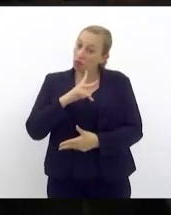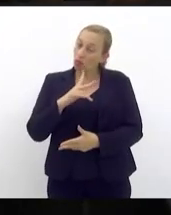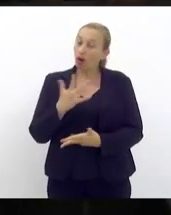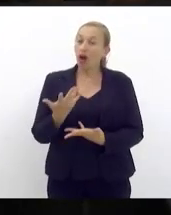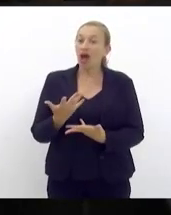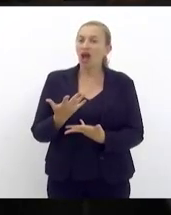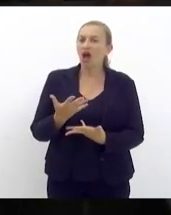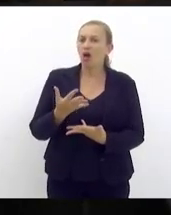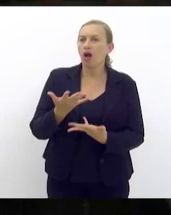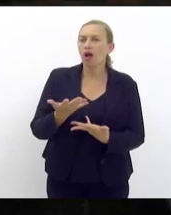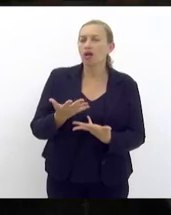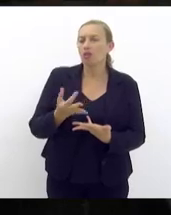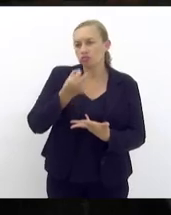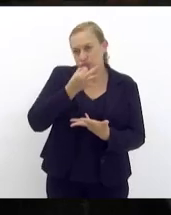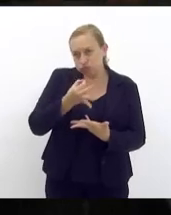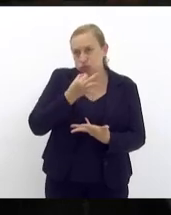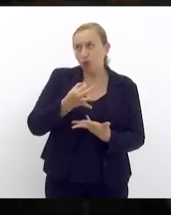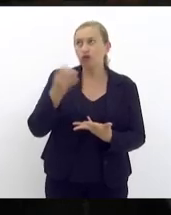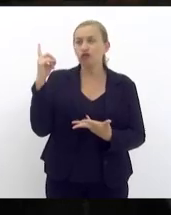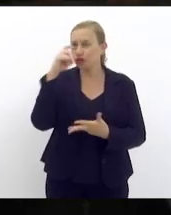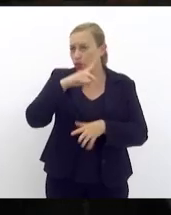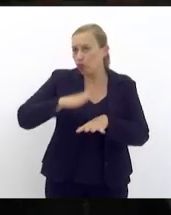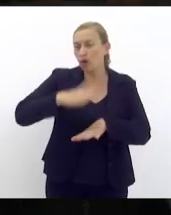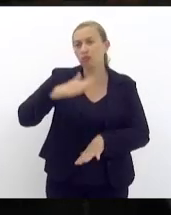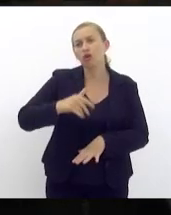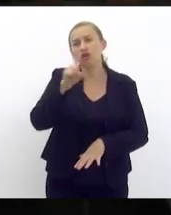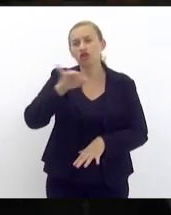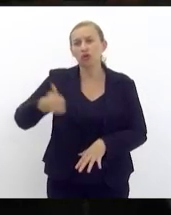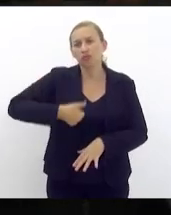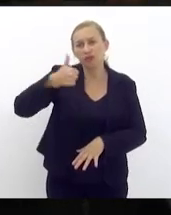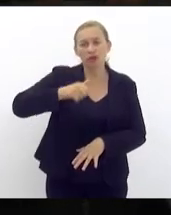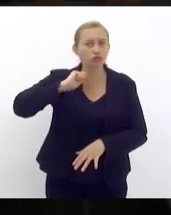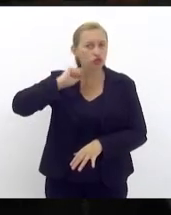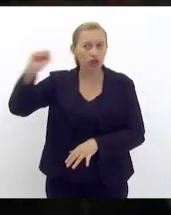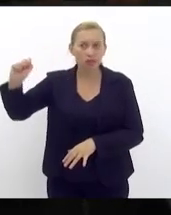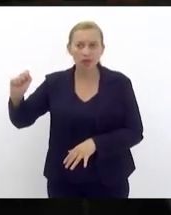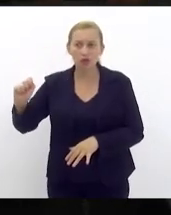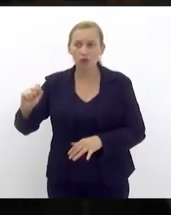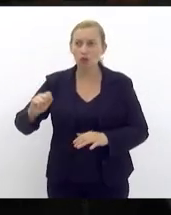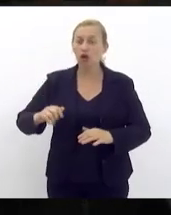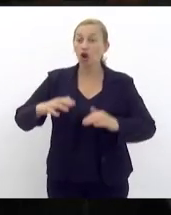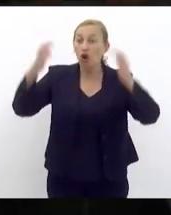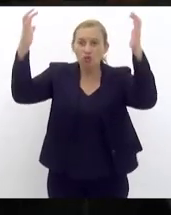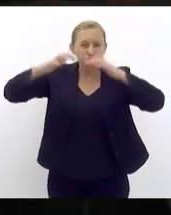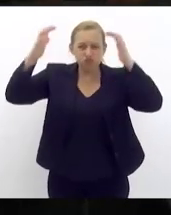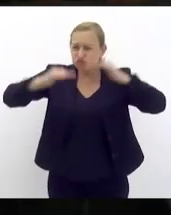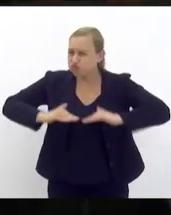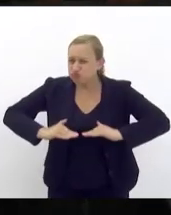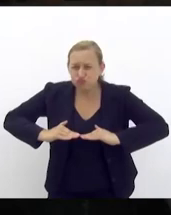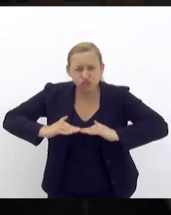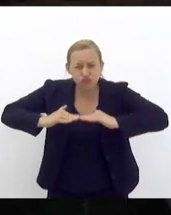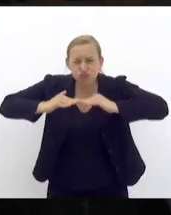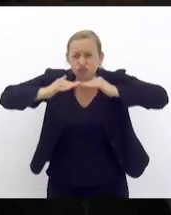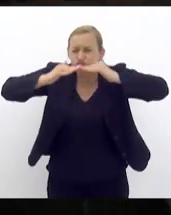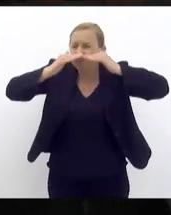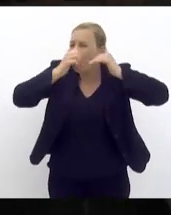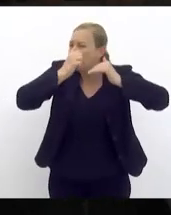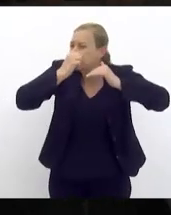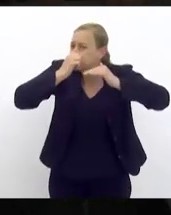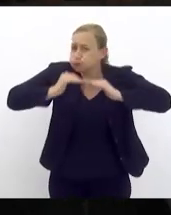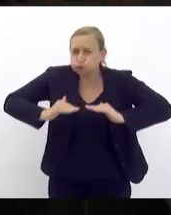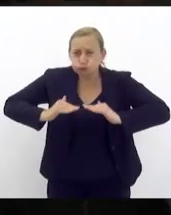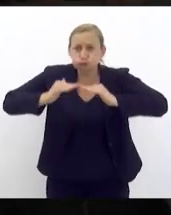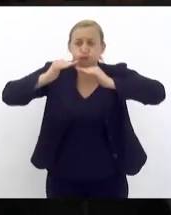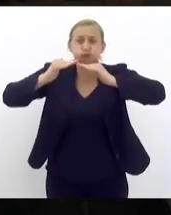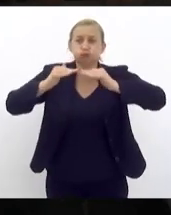maior dificuldade que foi dia 1º de abril as enchentes lá do Caiuaba de Comendador Soares